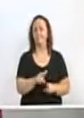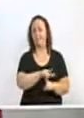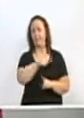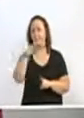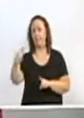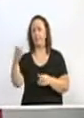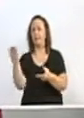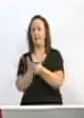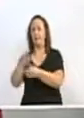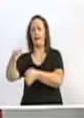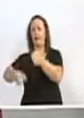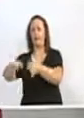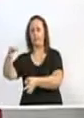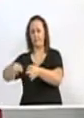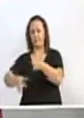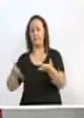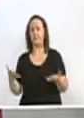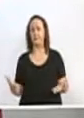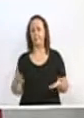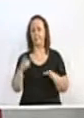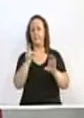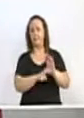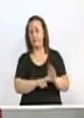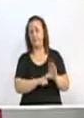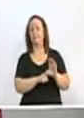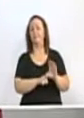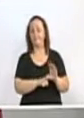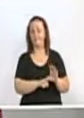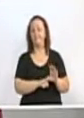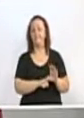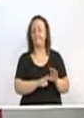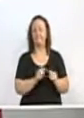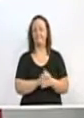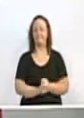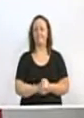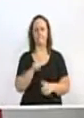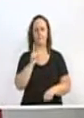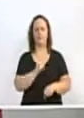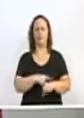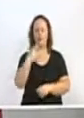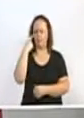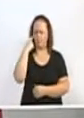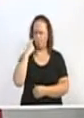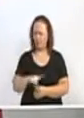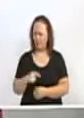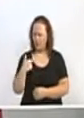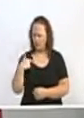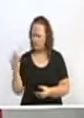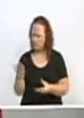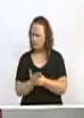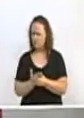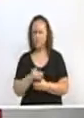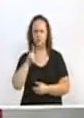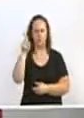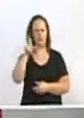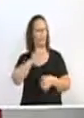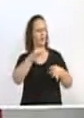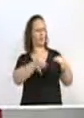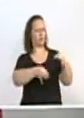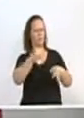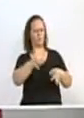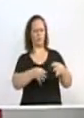Judiciário, execução da dívida ativa no Poder Judiciário, quando o cidadão descobre que está processado no Poder Judiciário,